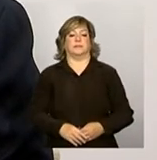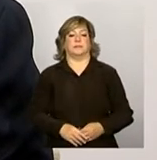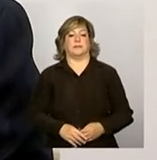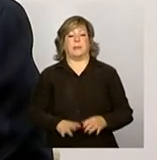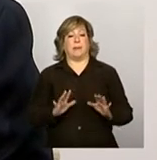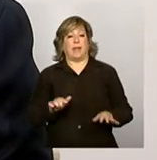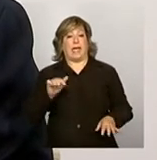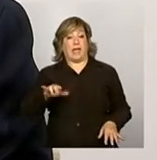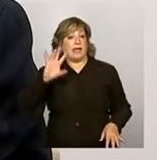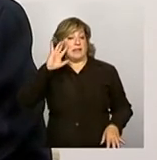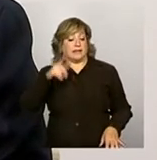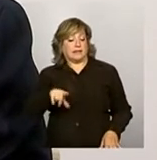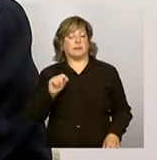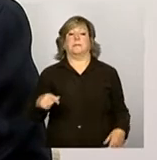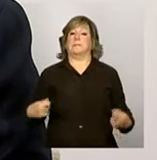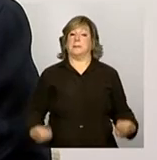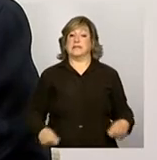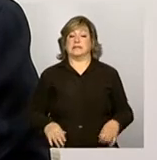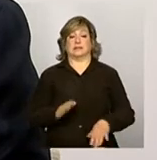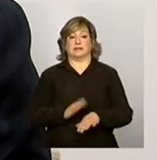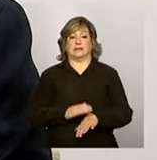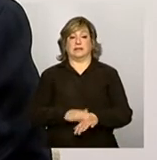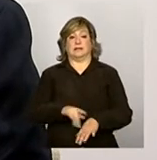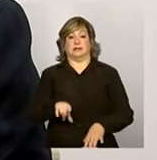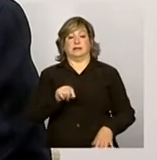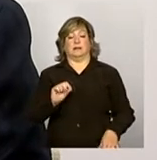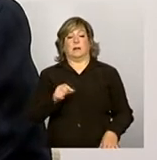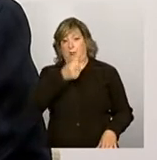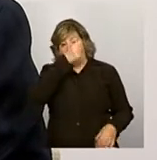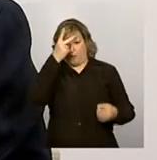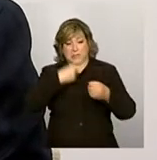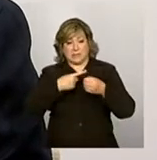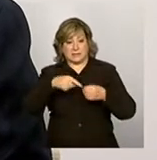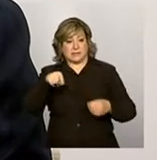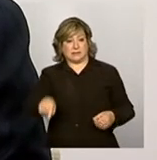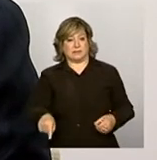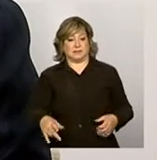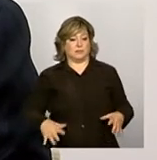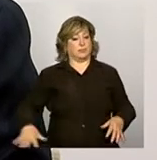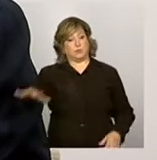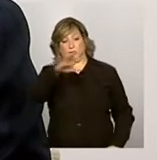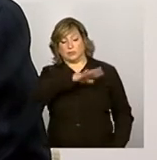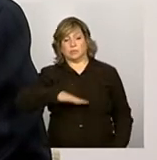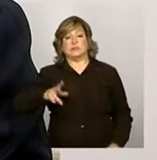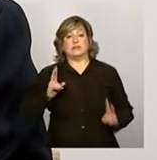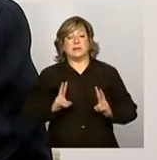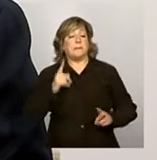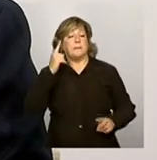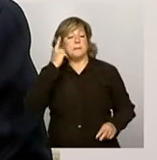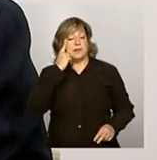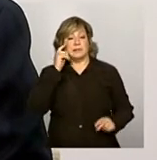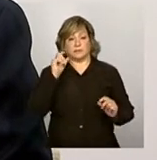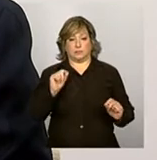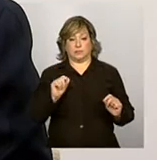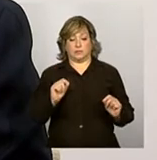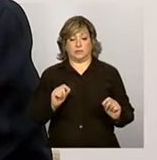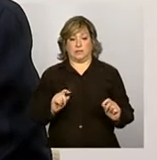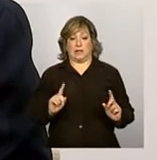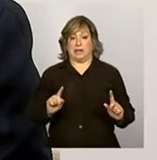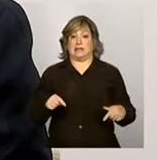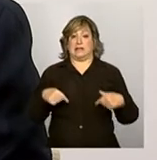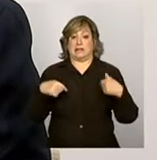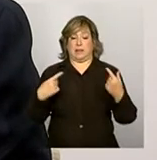decisão, ela precisa ser tomada no âmbito do município, pensando sempre que, depois, essa